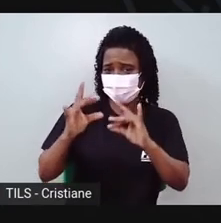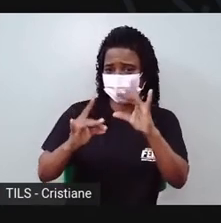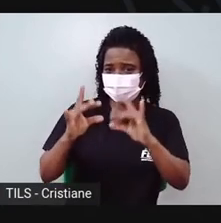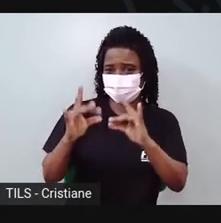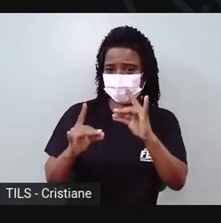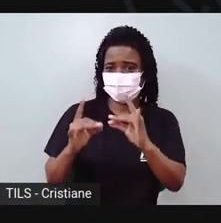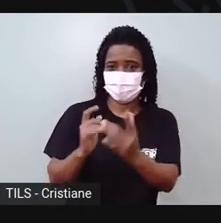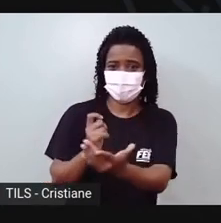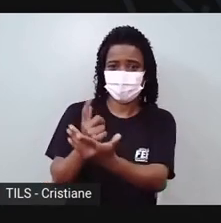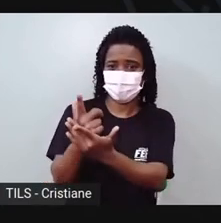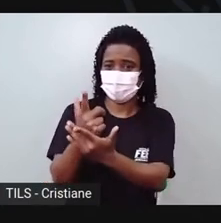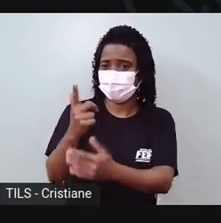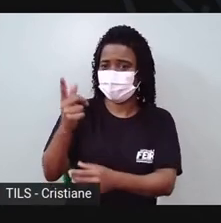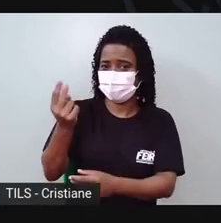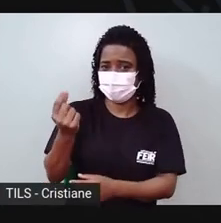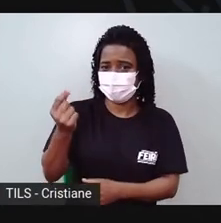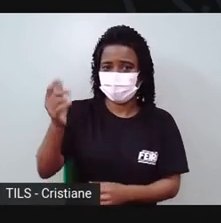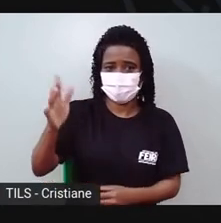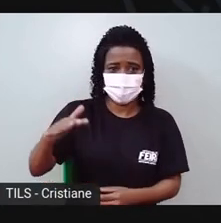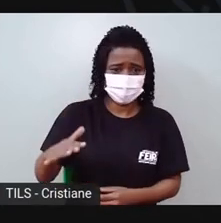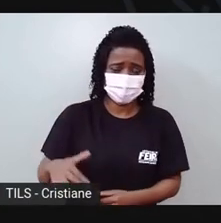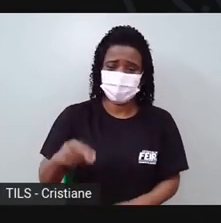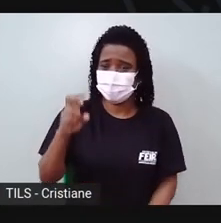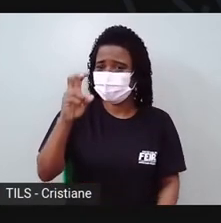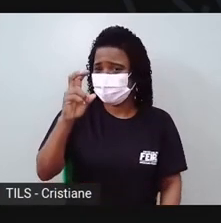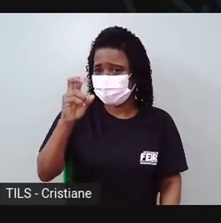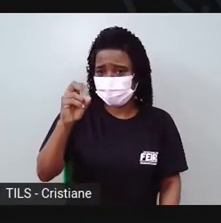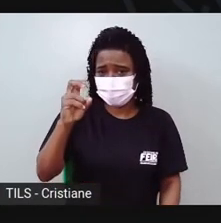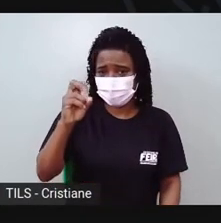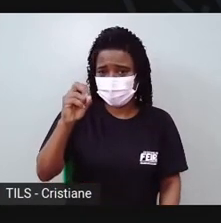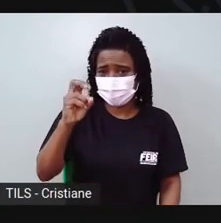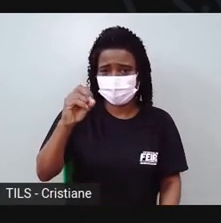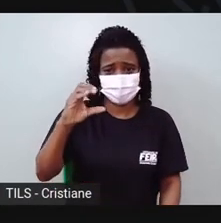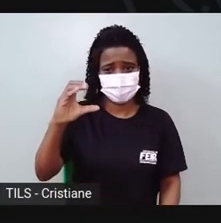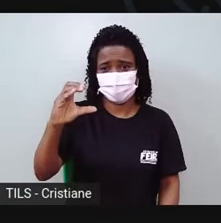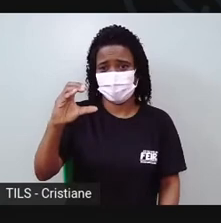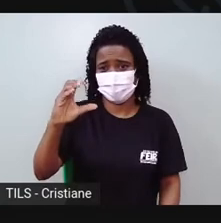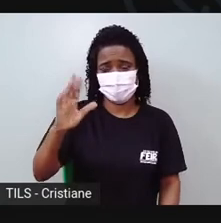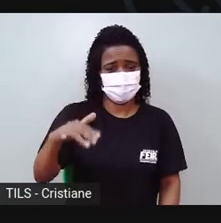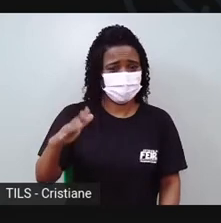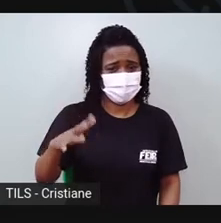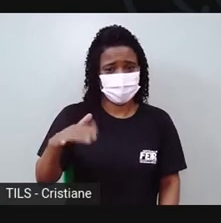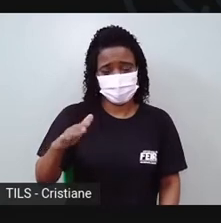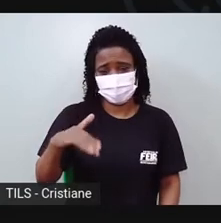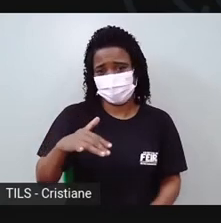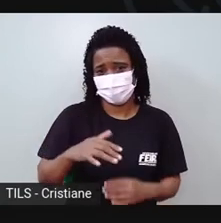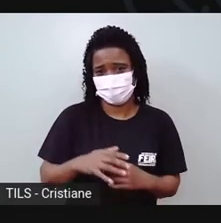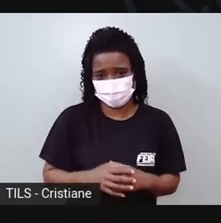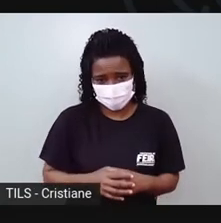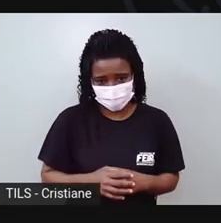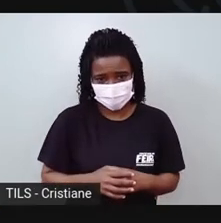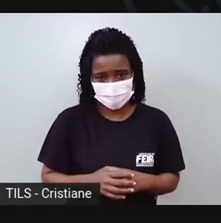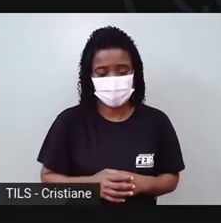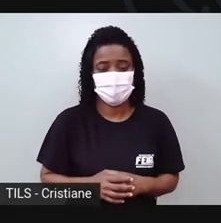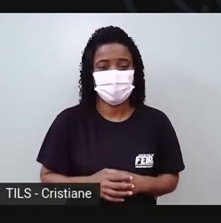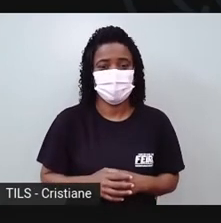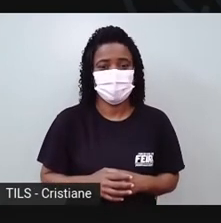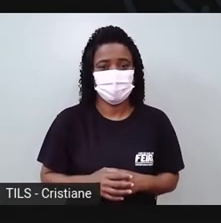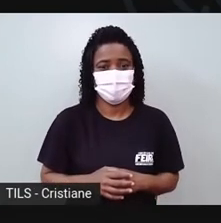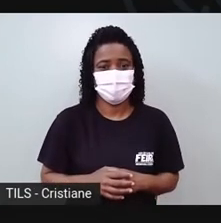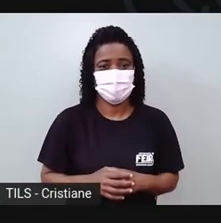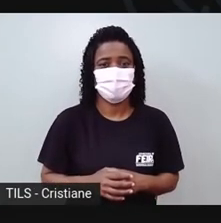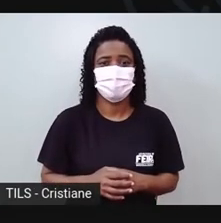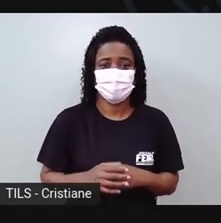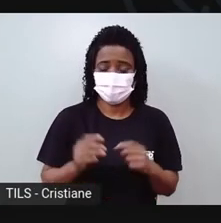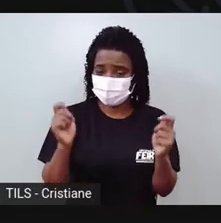A PRO comprou, foi 50 centavos. Muito baratinho. Aí dá pra gente